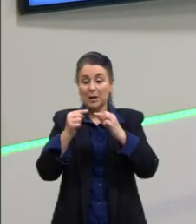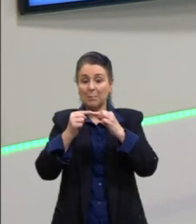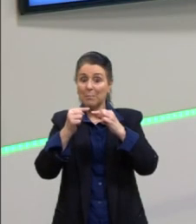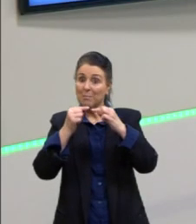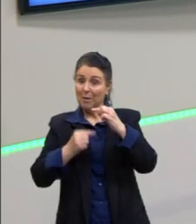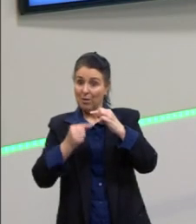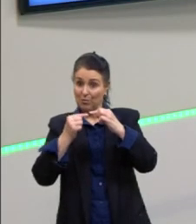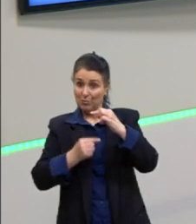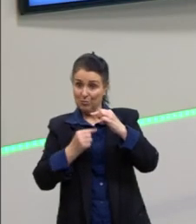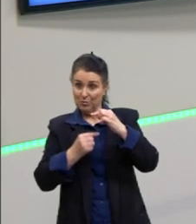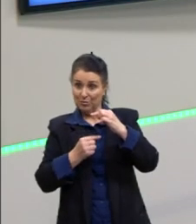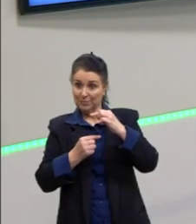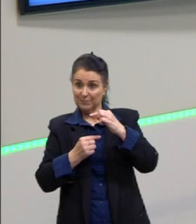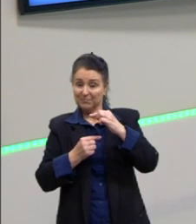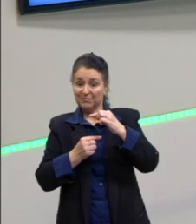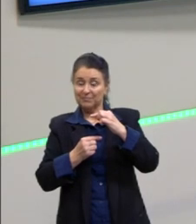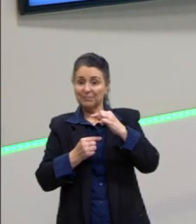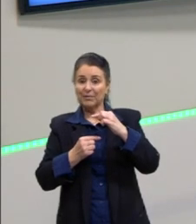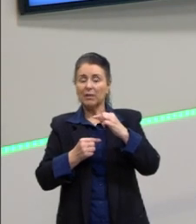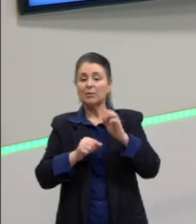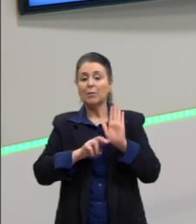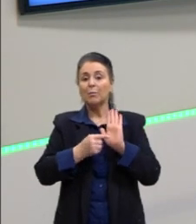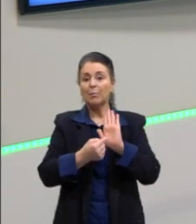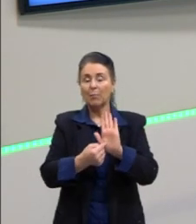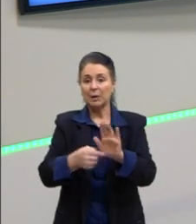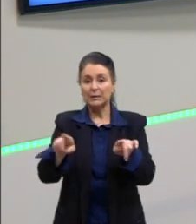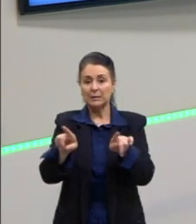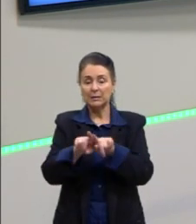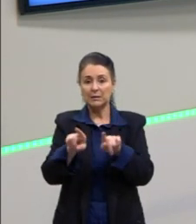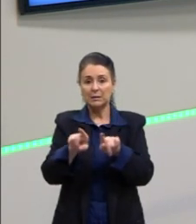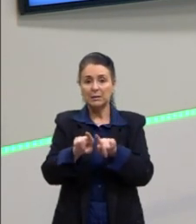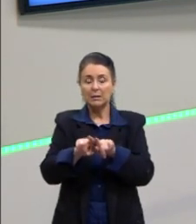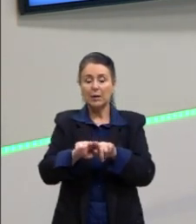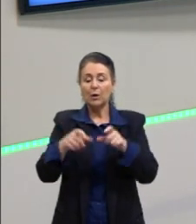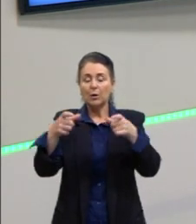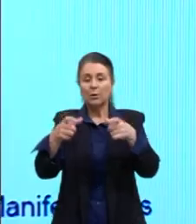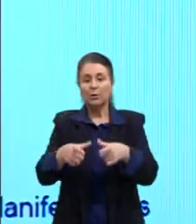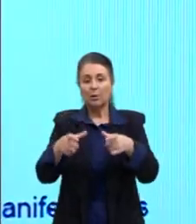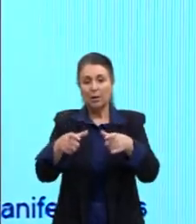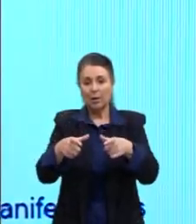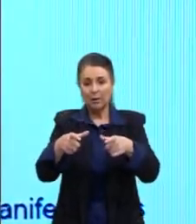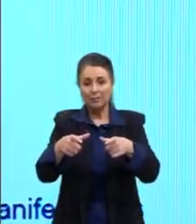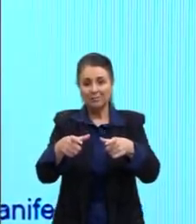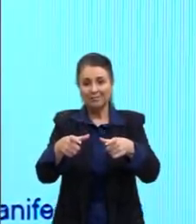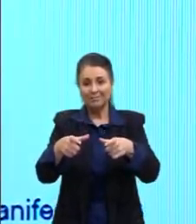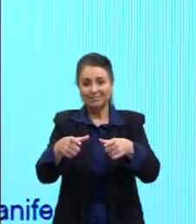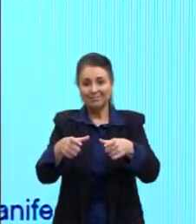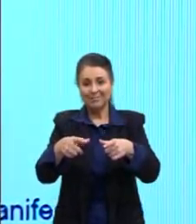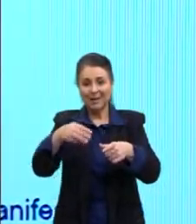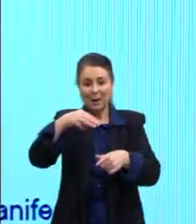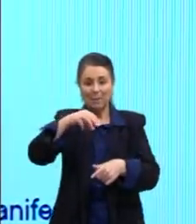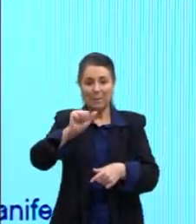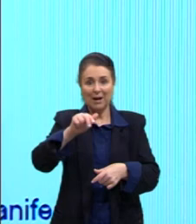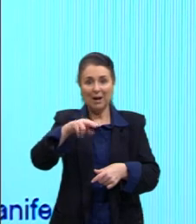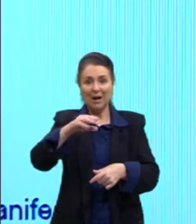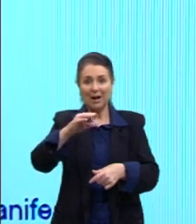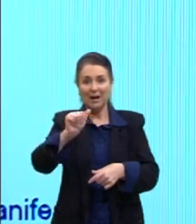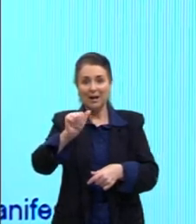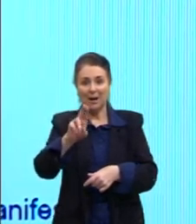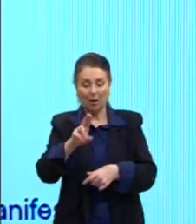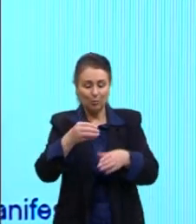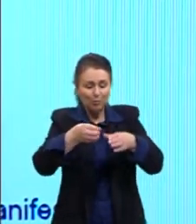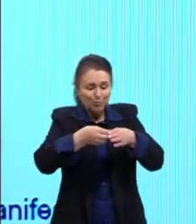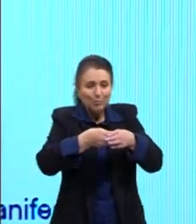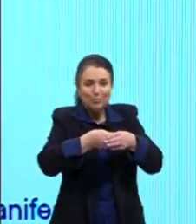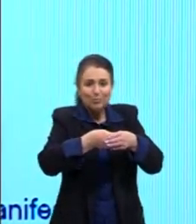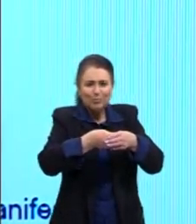aqui, vai mostrar para vocês justamente o local que é Macau e Hong Kong. Macau é bem pequenininha,